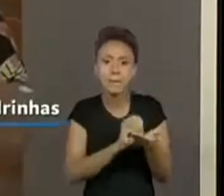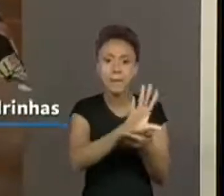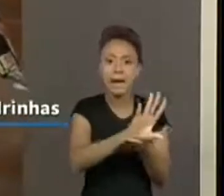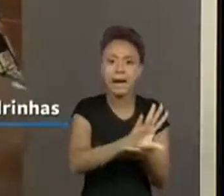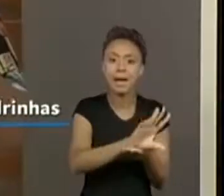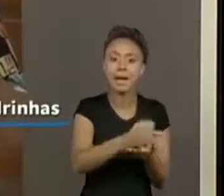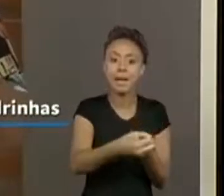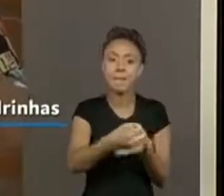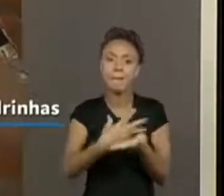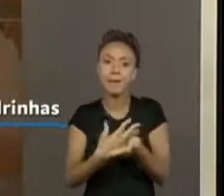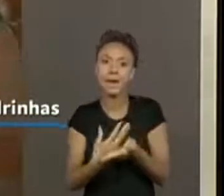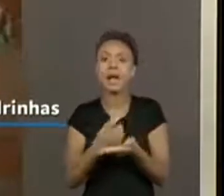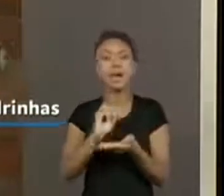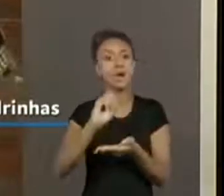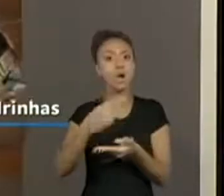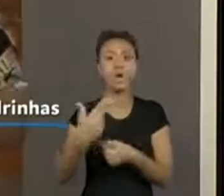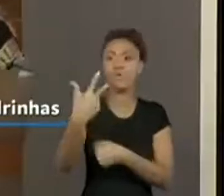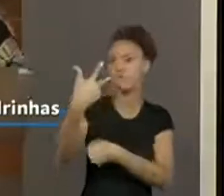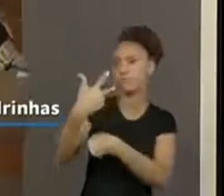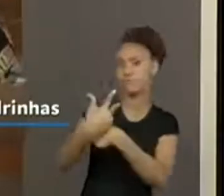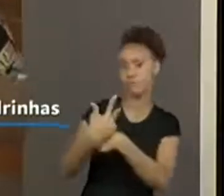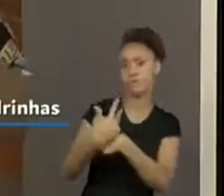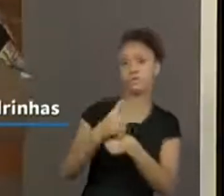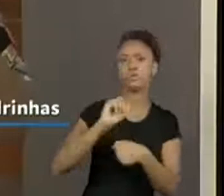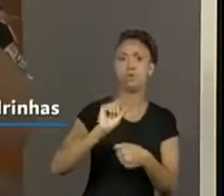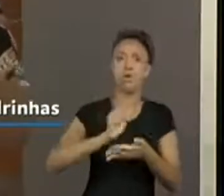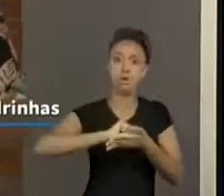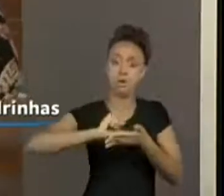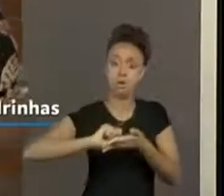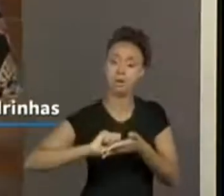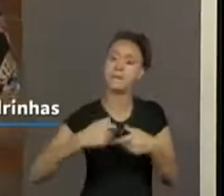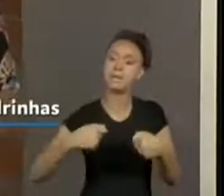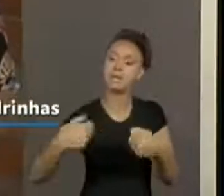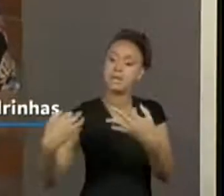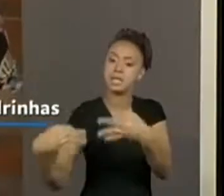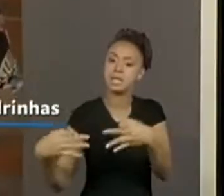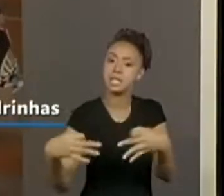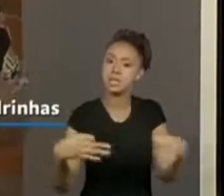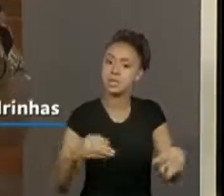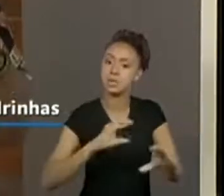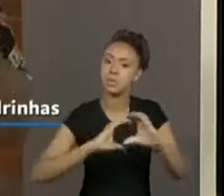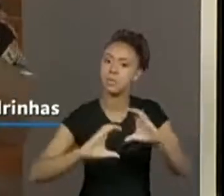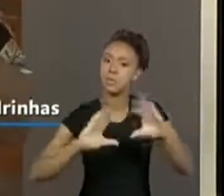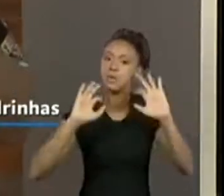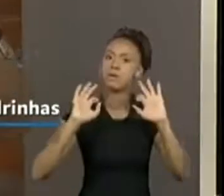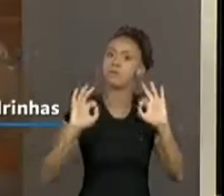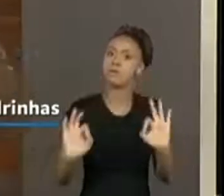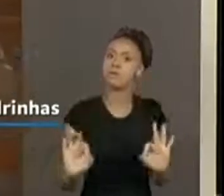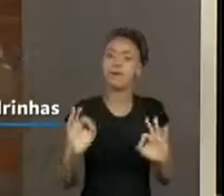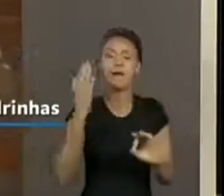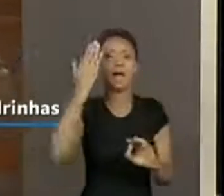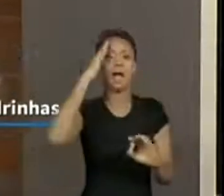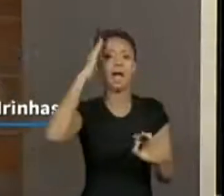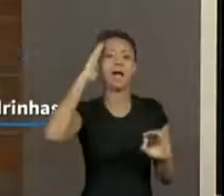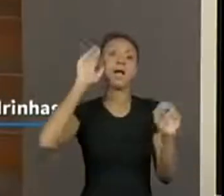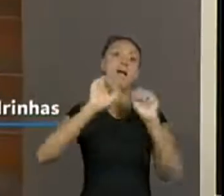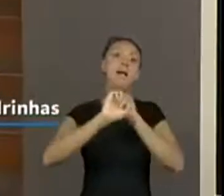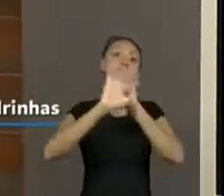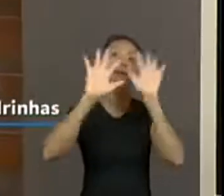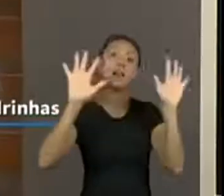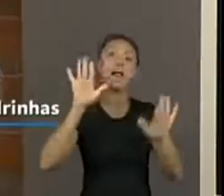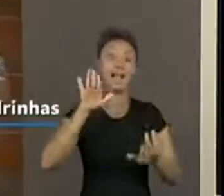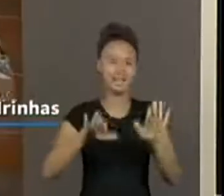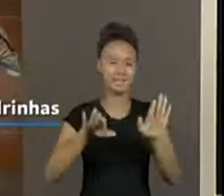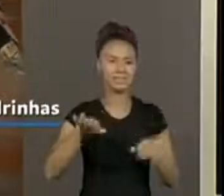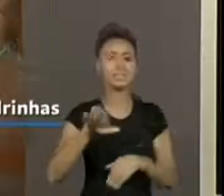forem fazer alguma coisa, um convite ou um bilhete, garanto o que vocês realmente querem dizer. Porque eu lembro que eu sempre falava para os alunos, às vezes aquele